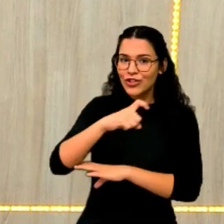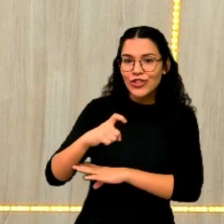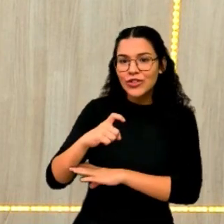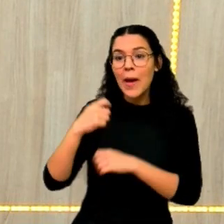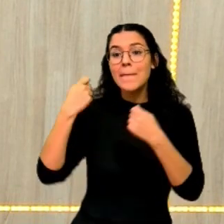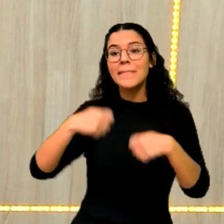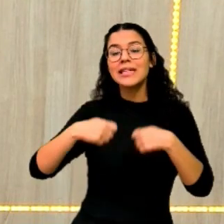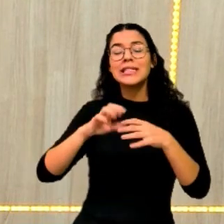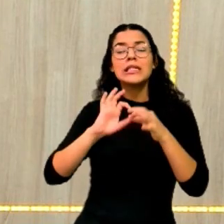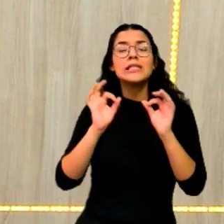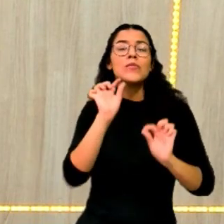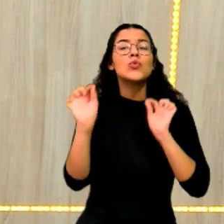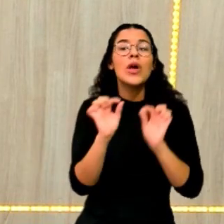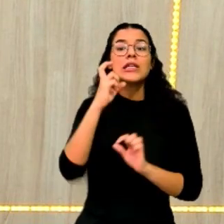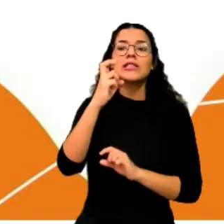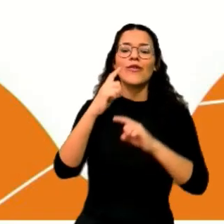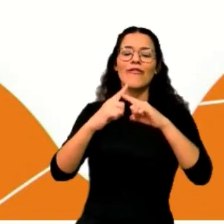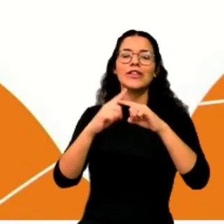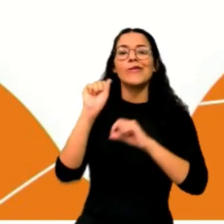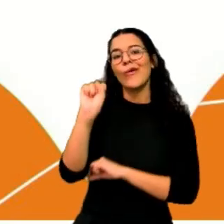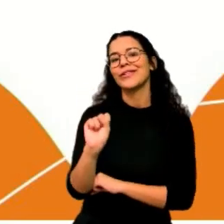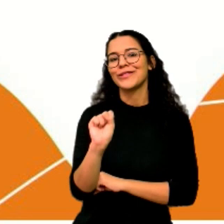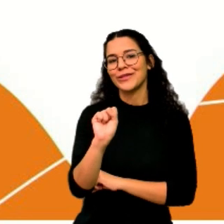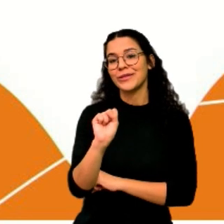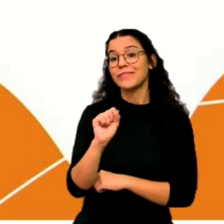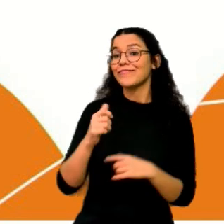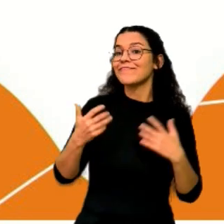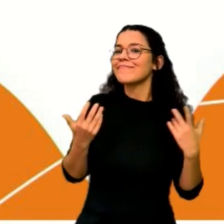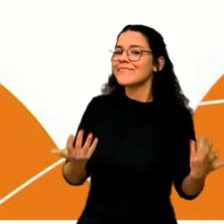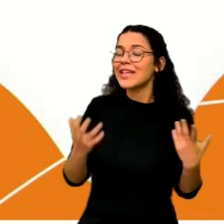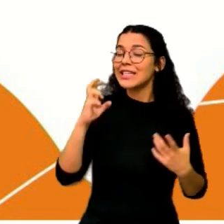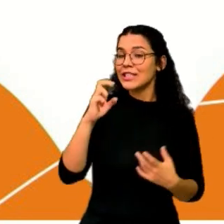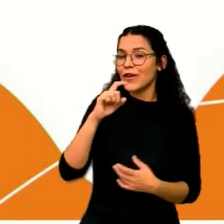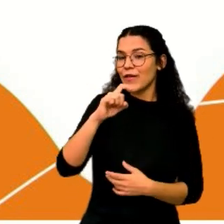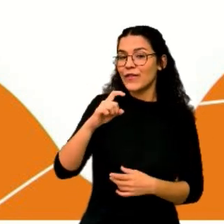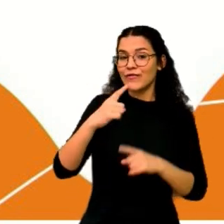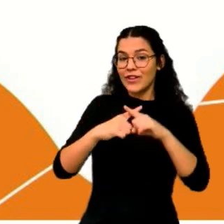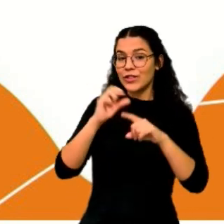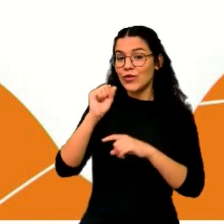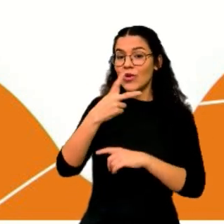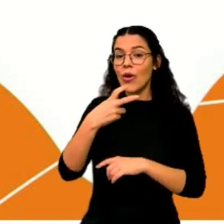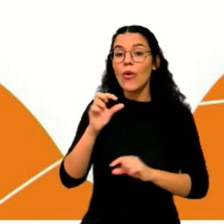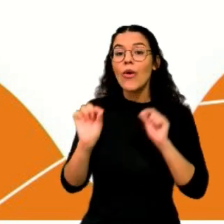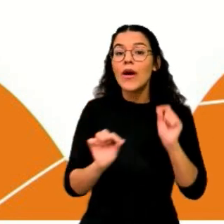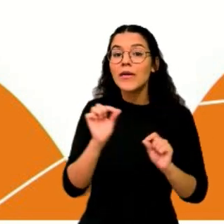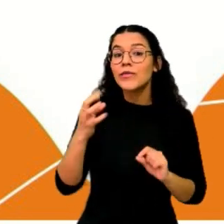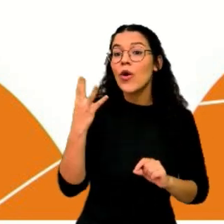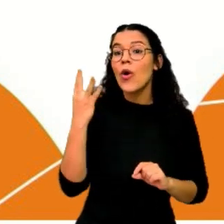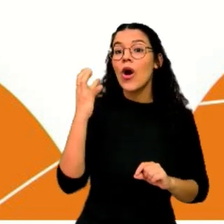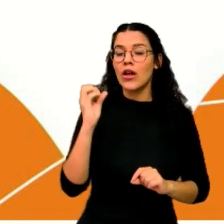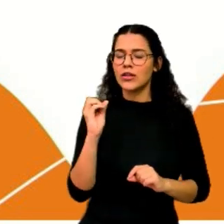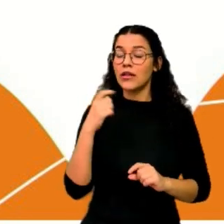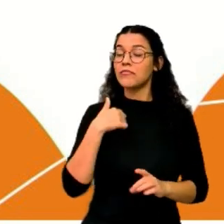eu vou fazer simplesmente 5 vezes 8. E aí, 5 vezes 8 é 40. Encontrei